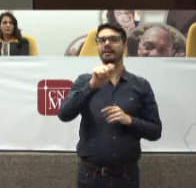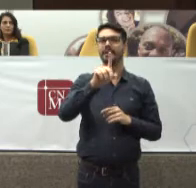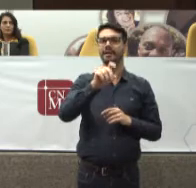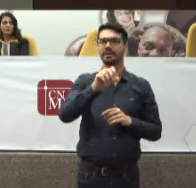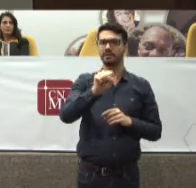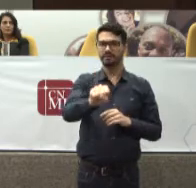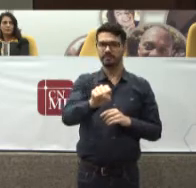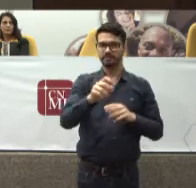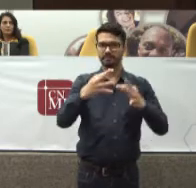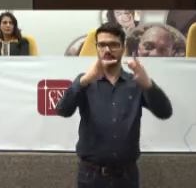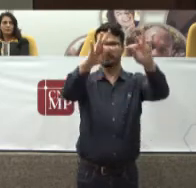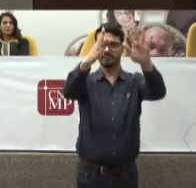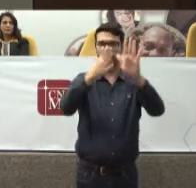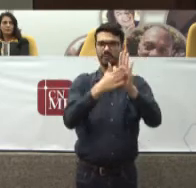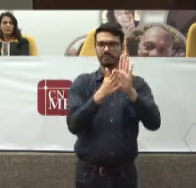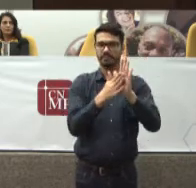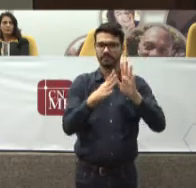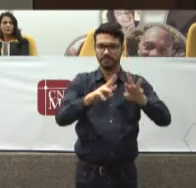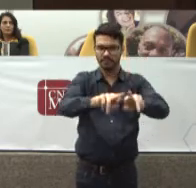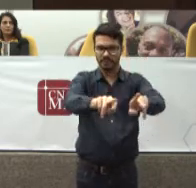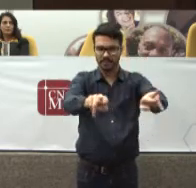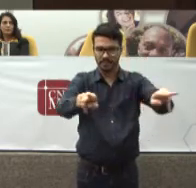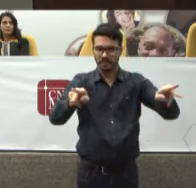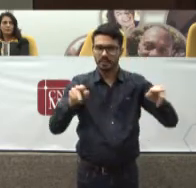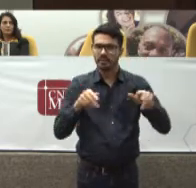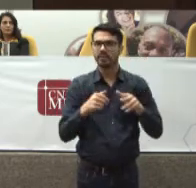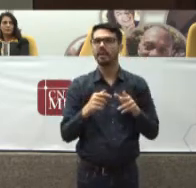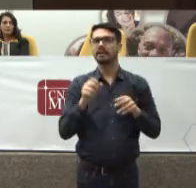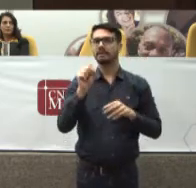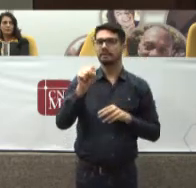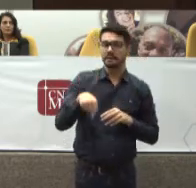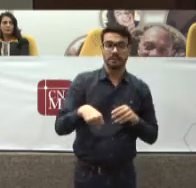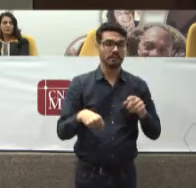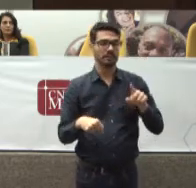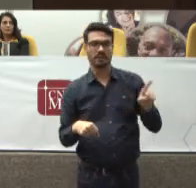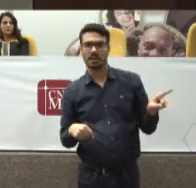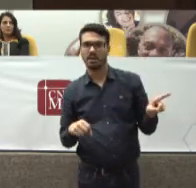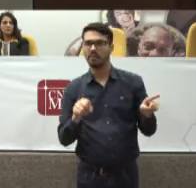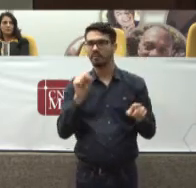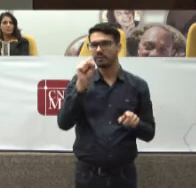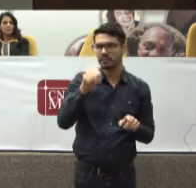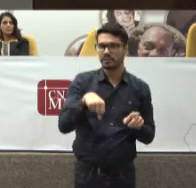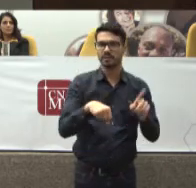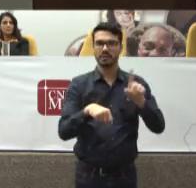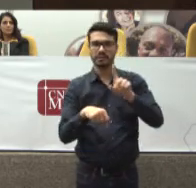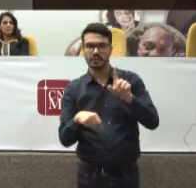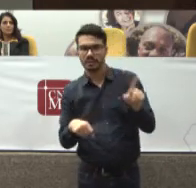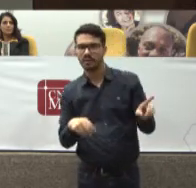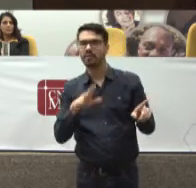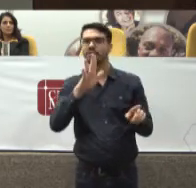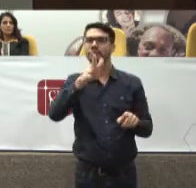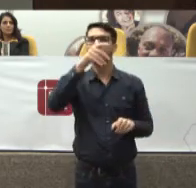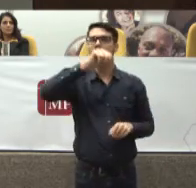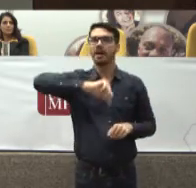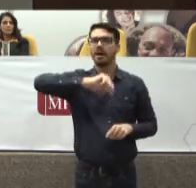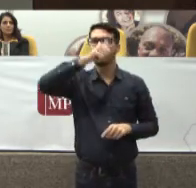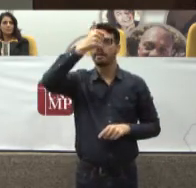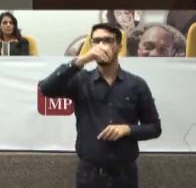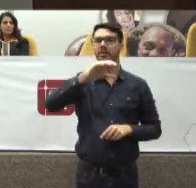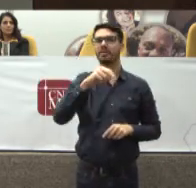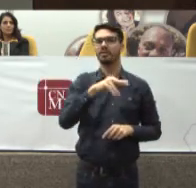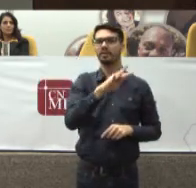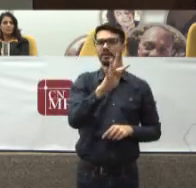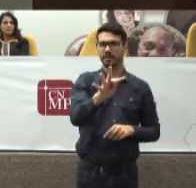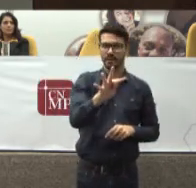propostas Vários dos campos Estão limitados Assim ou não Mas por exemplo Se aquele produto Já foi avaliado Pela Conitec Se